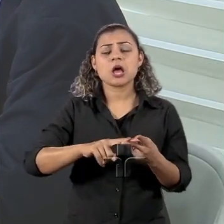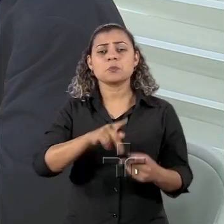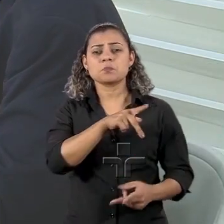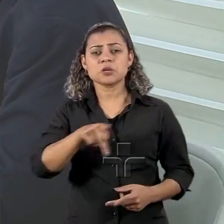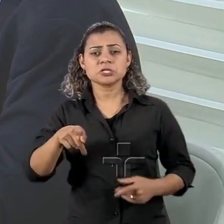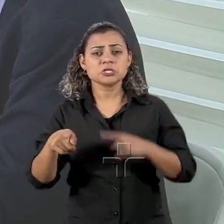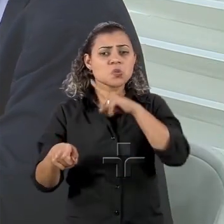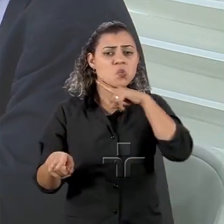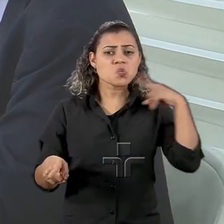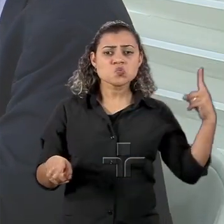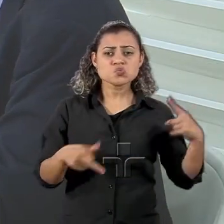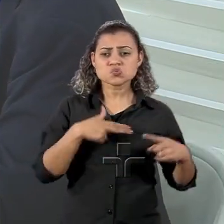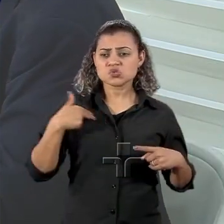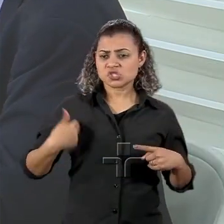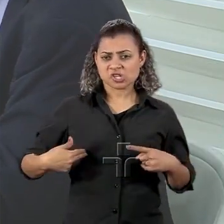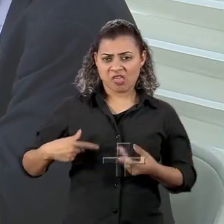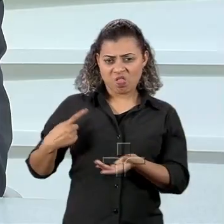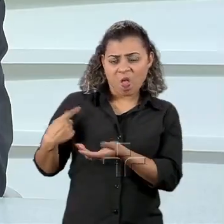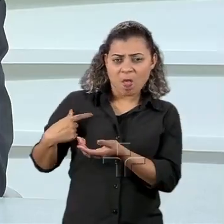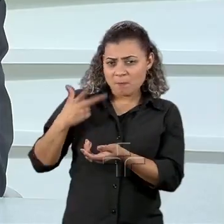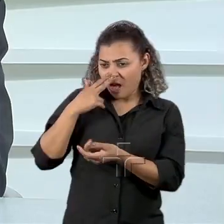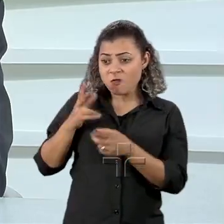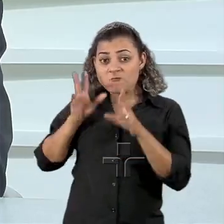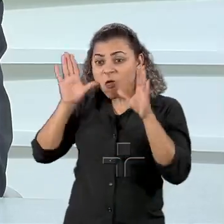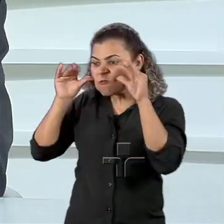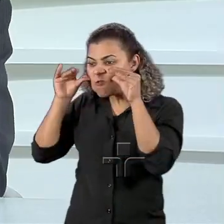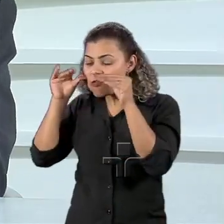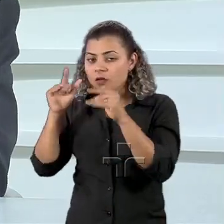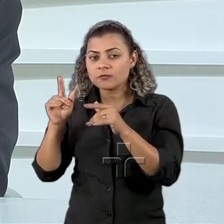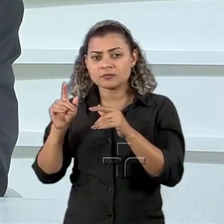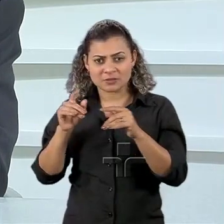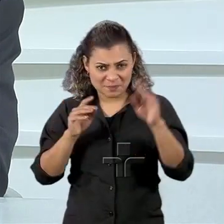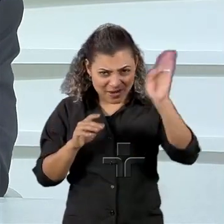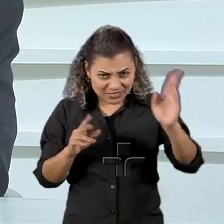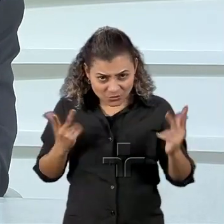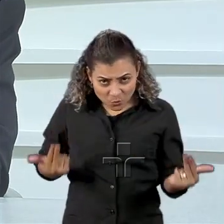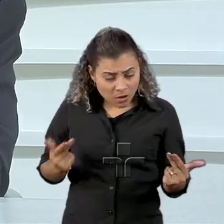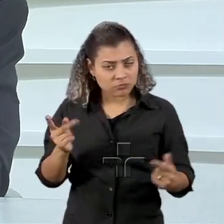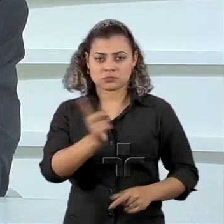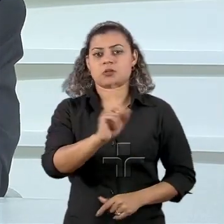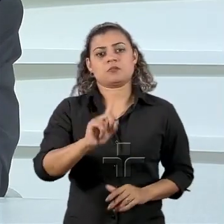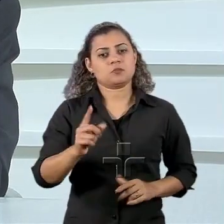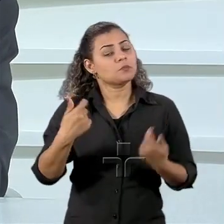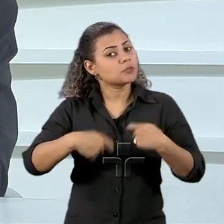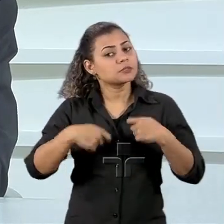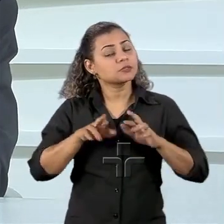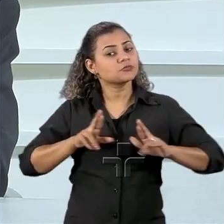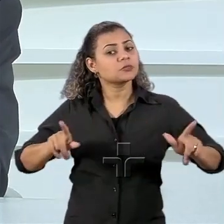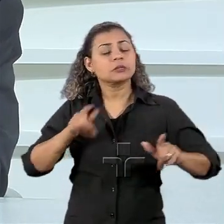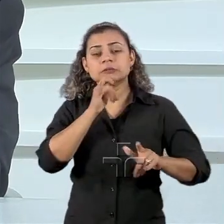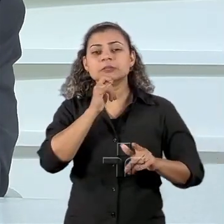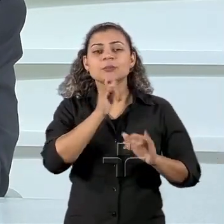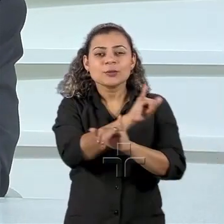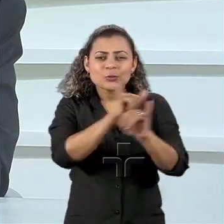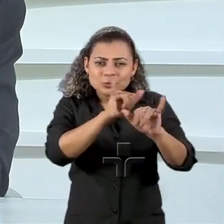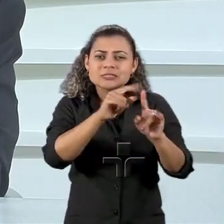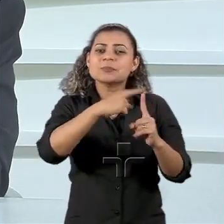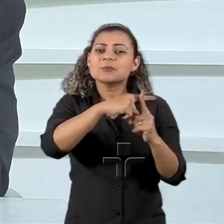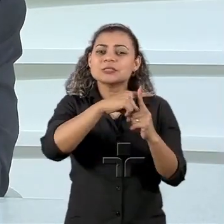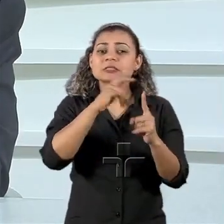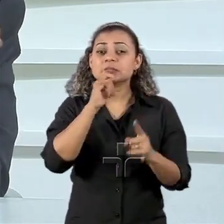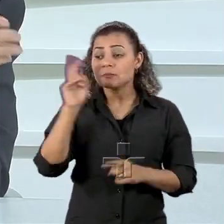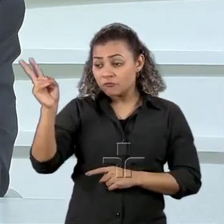não ajuda não deve ser esse ponto de partida do Brasil inclusive tem uma notícia positiva a própria Venezuela